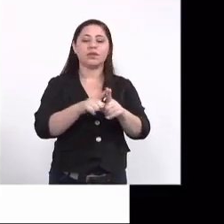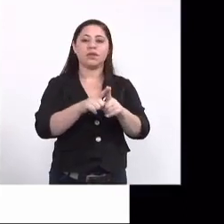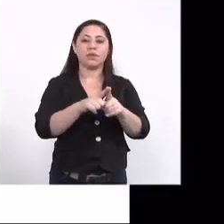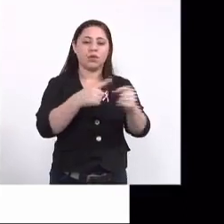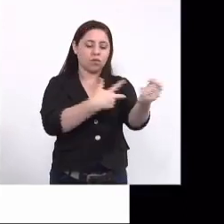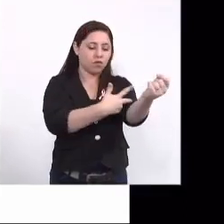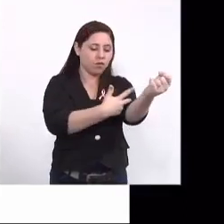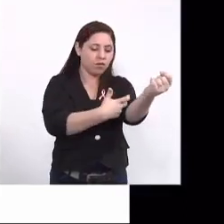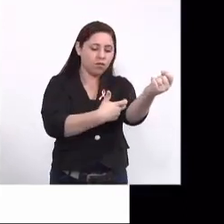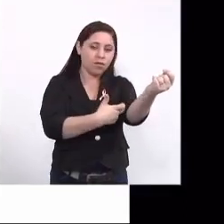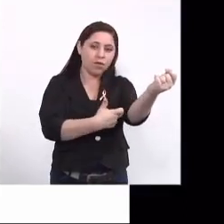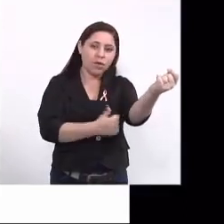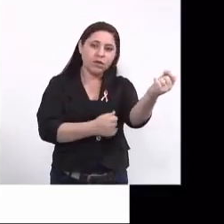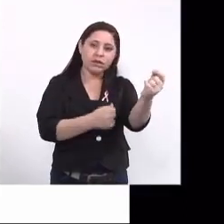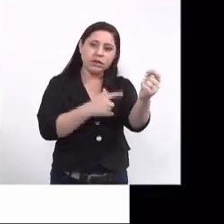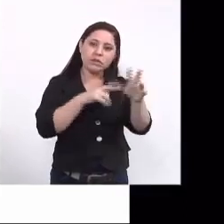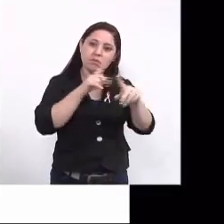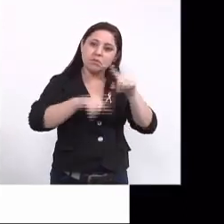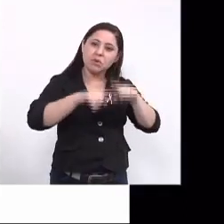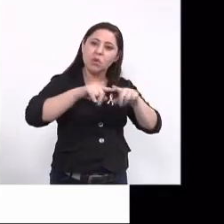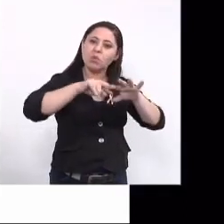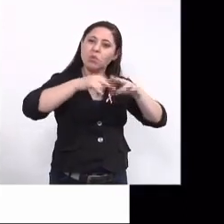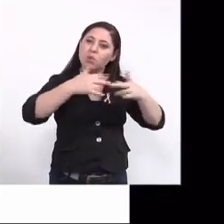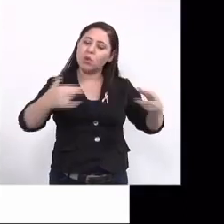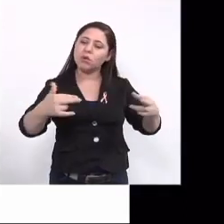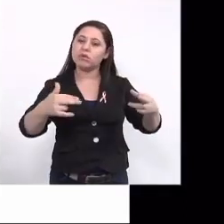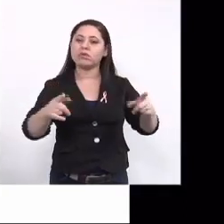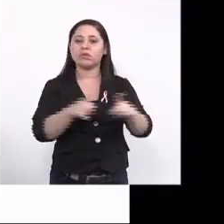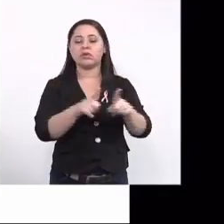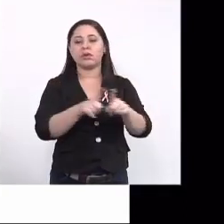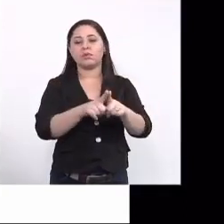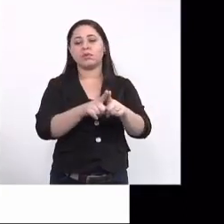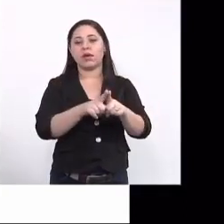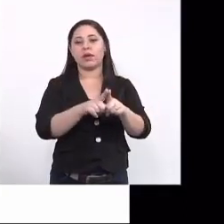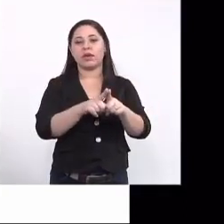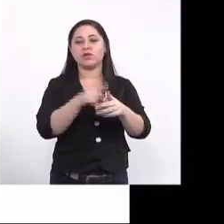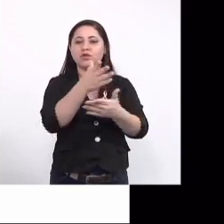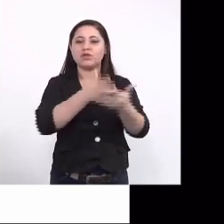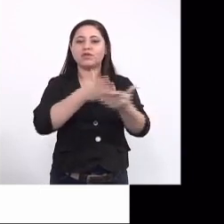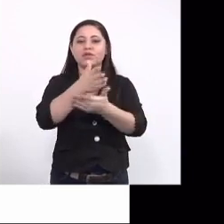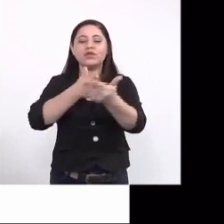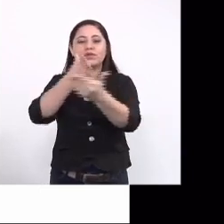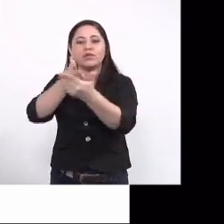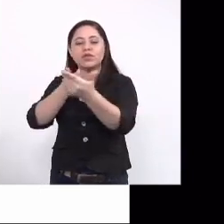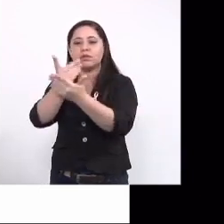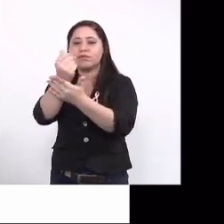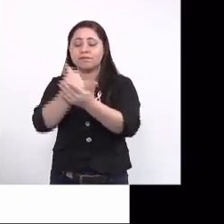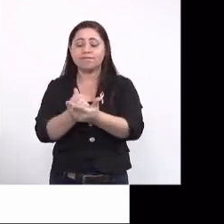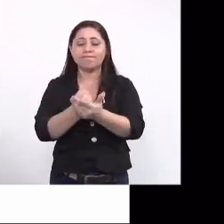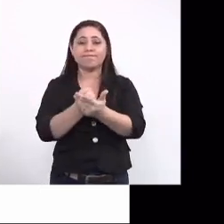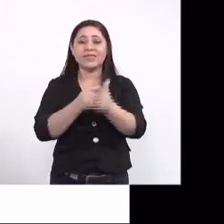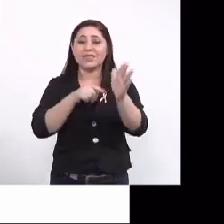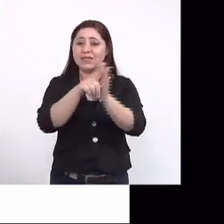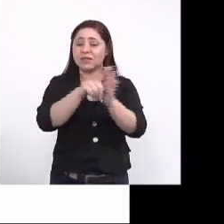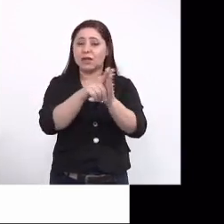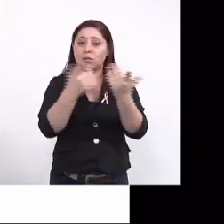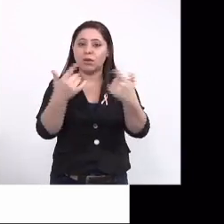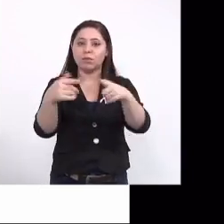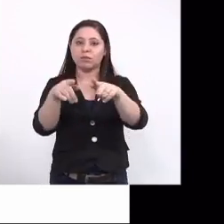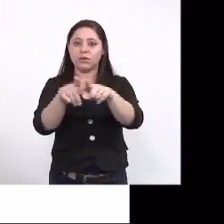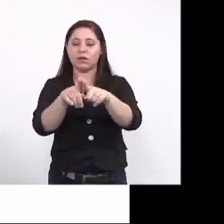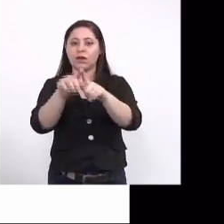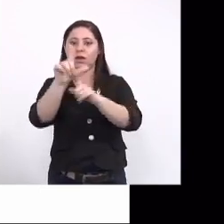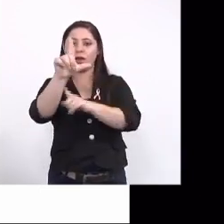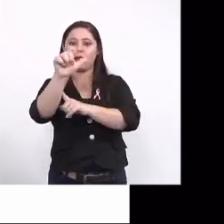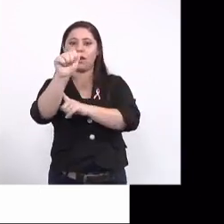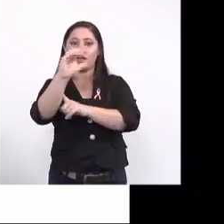coleta de sangue então a gente também faz o rateio anual insumo e reagente para os exames a gente conseguiu uma parceria com o